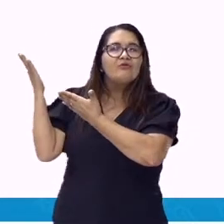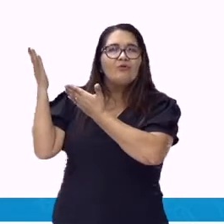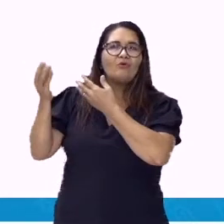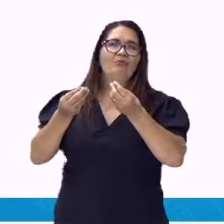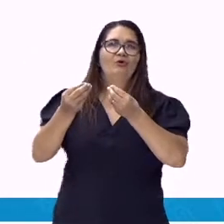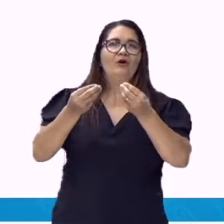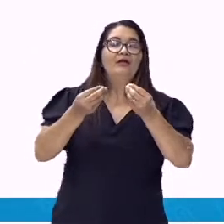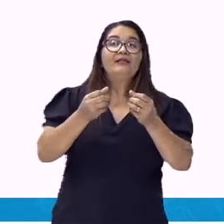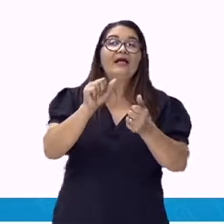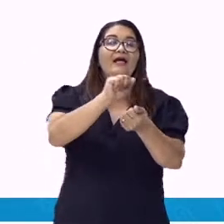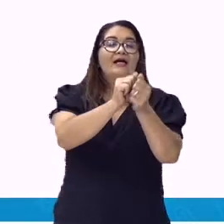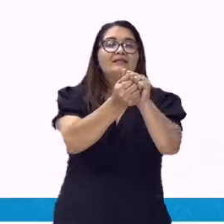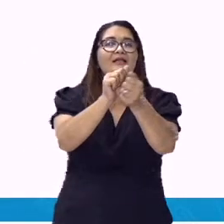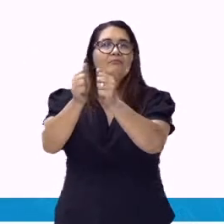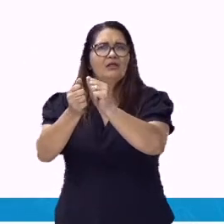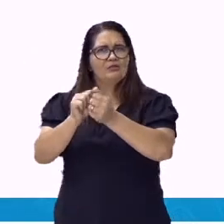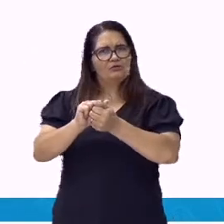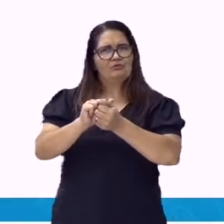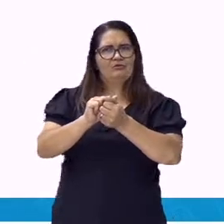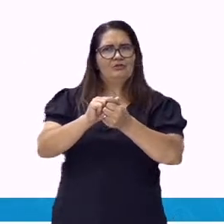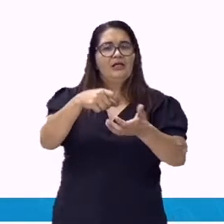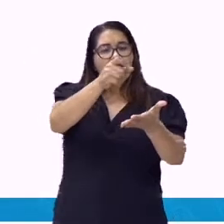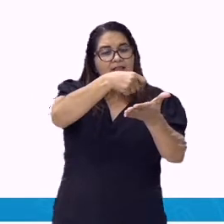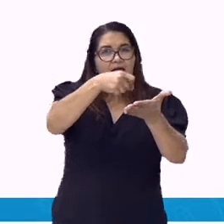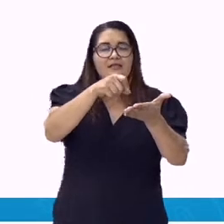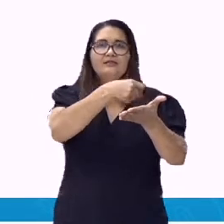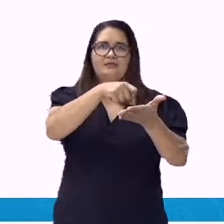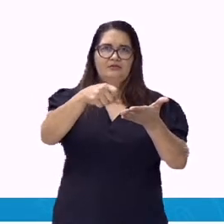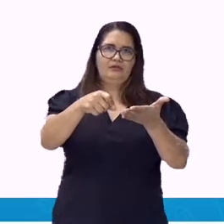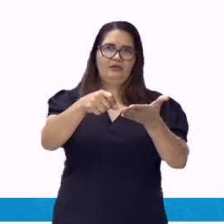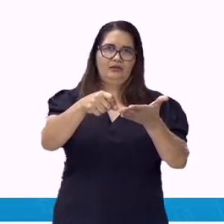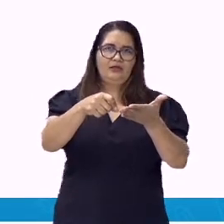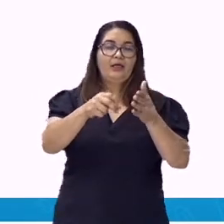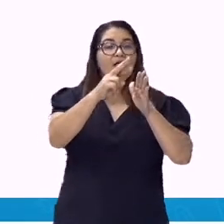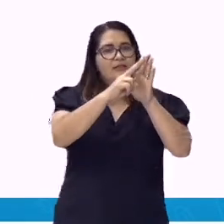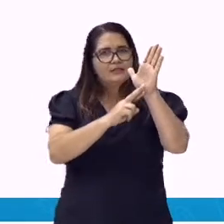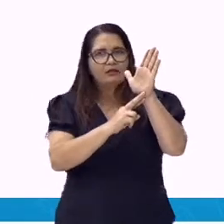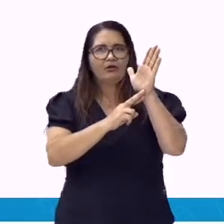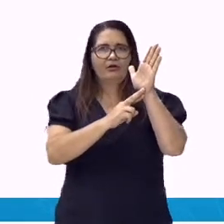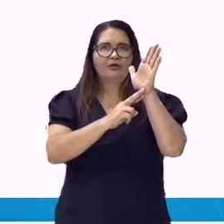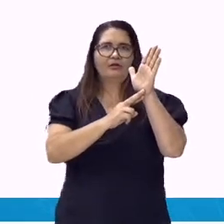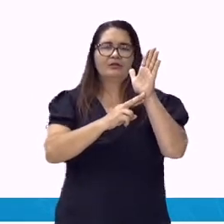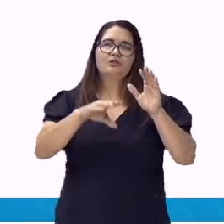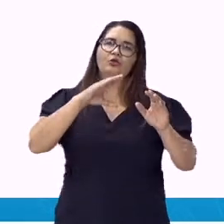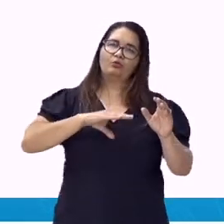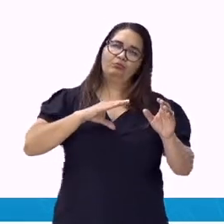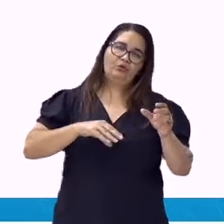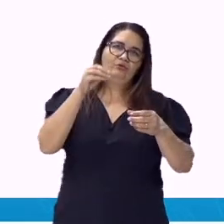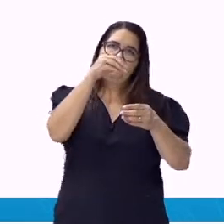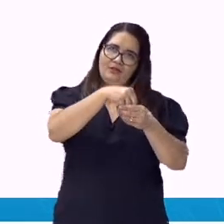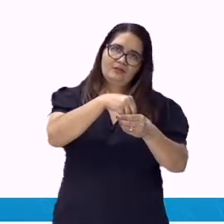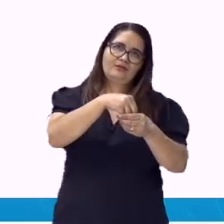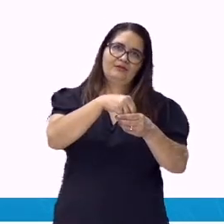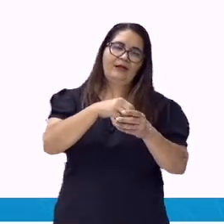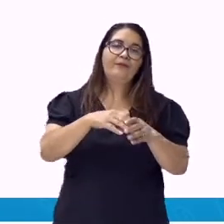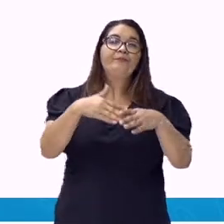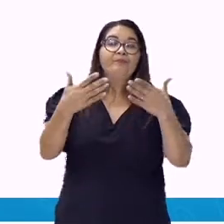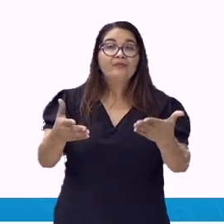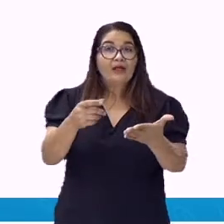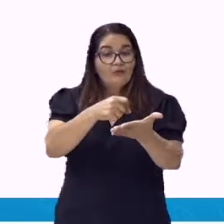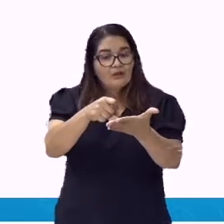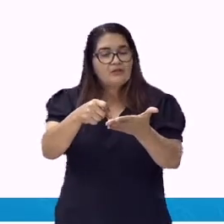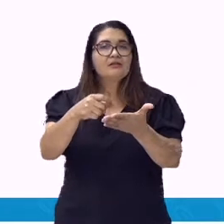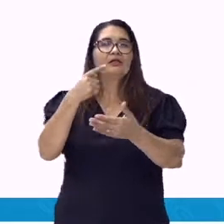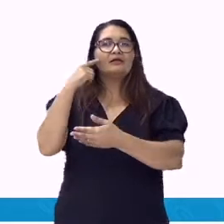indefinidos adjetivos. Exemplo, tudo isso parece um sonho. Já as palavras algum,